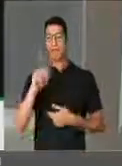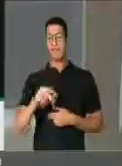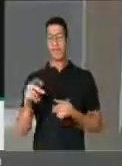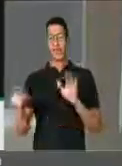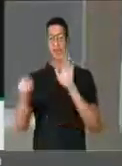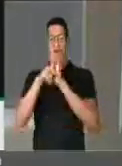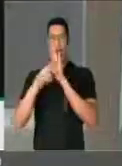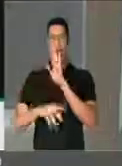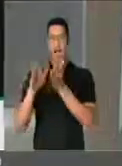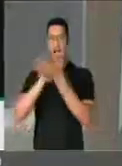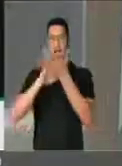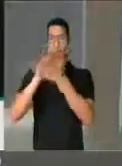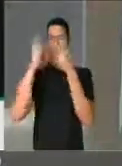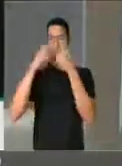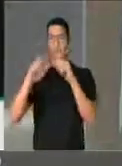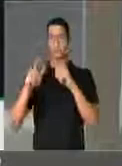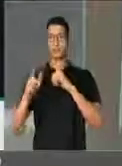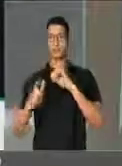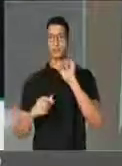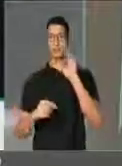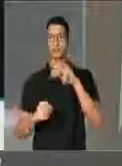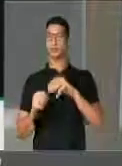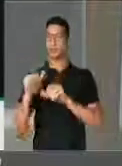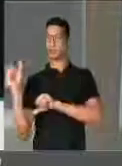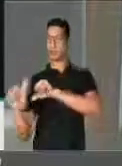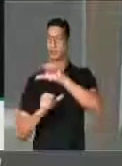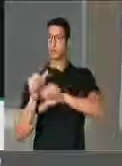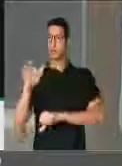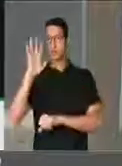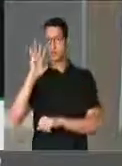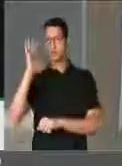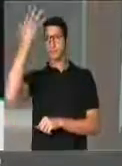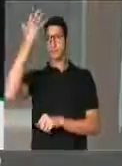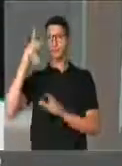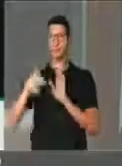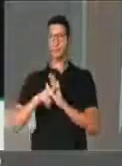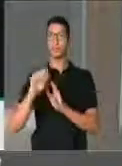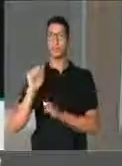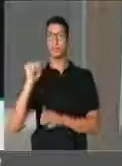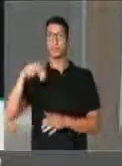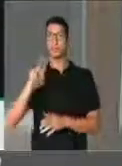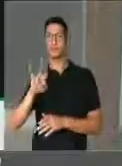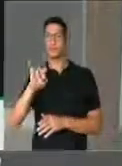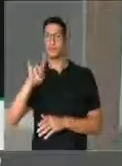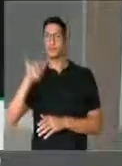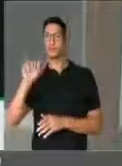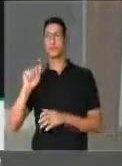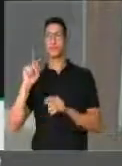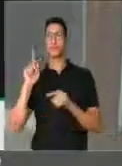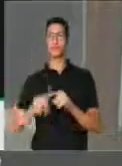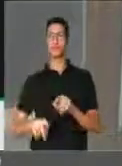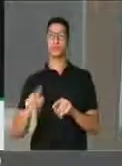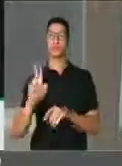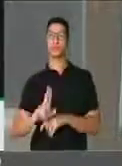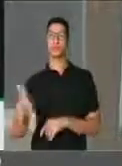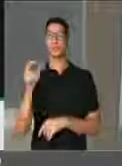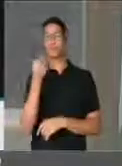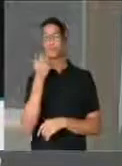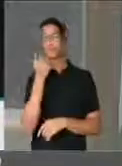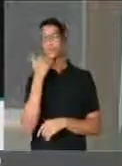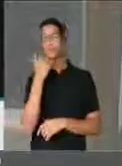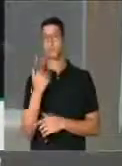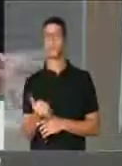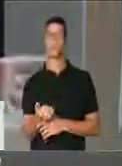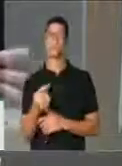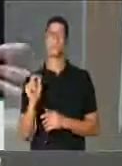apropriada. Precisamos reverter a decisão da Anvisa que proibiu os inibidores de